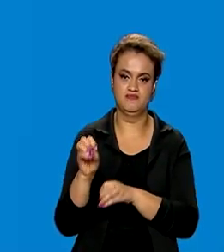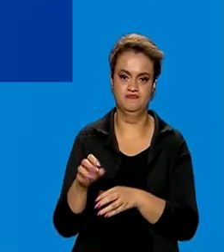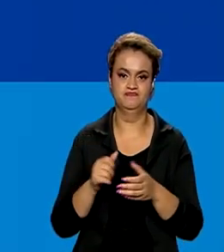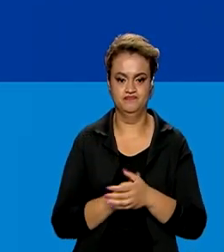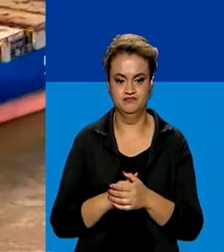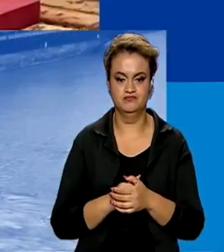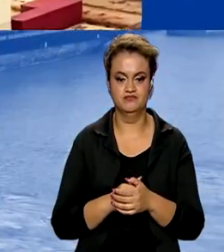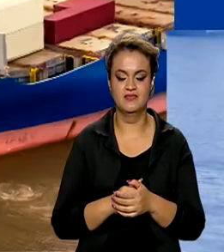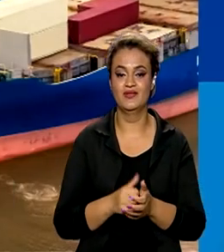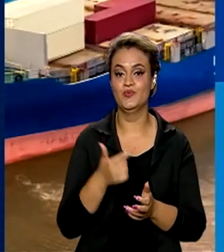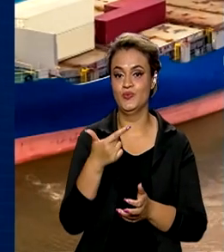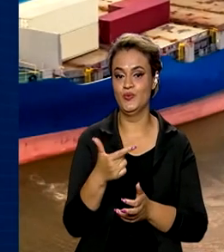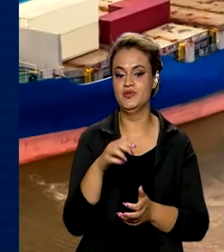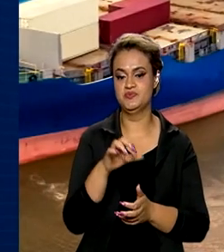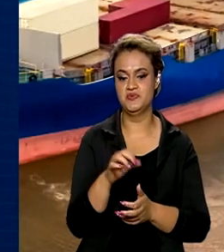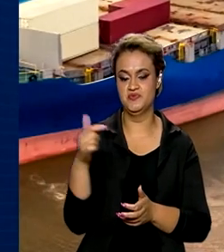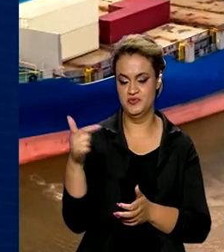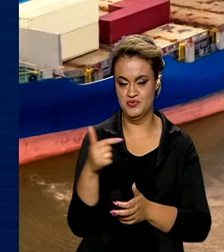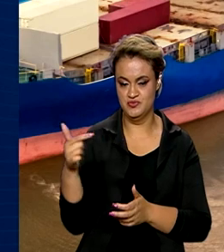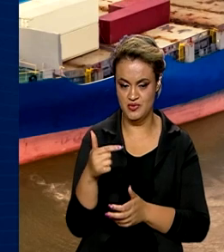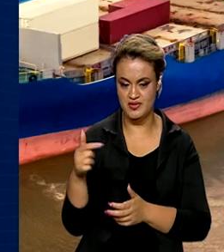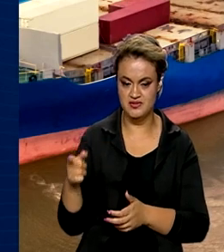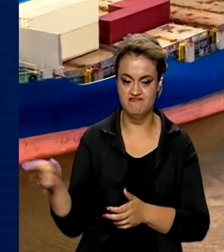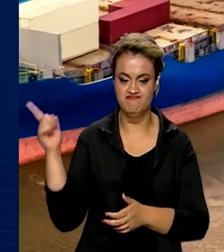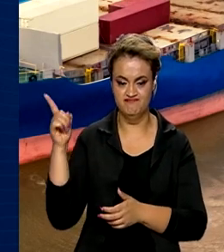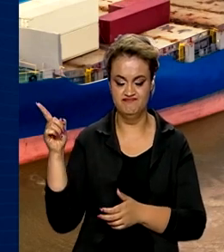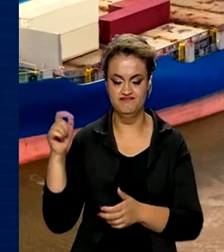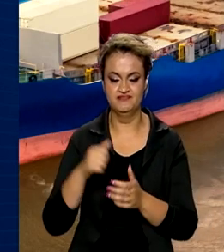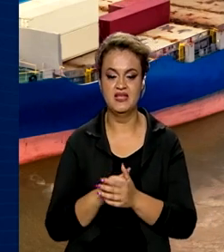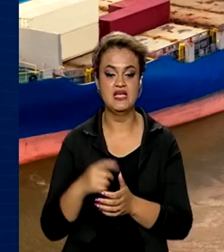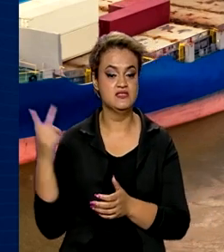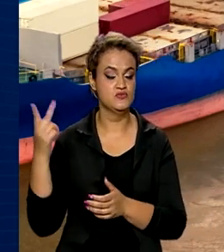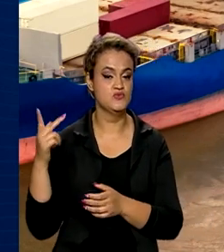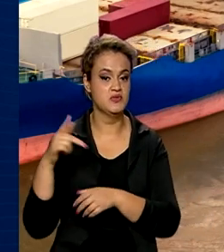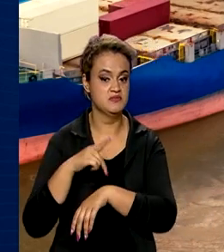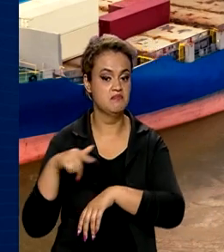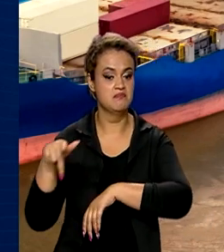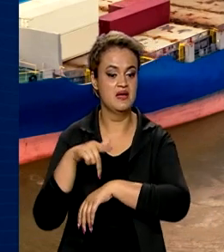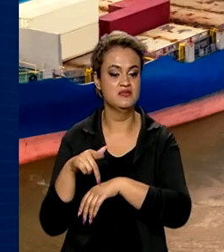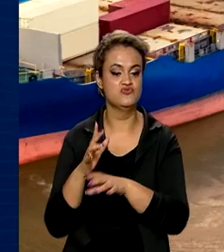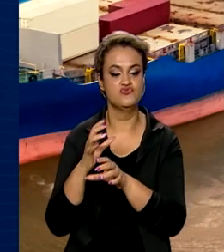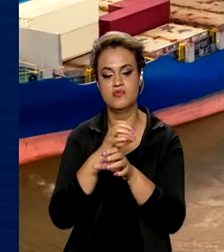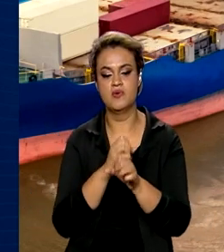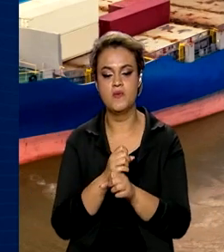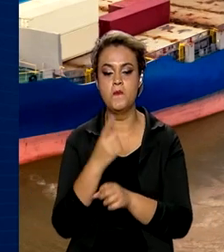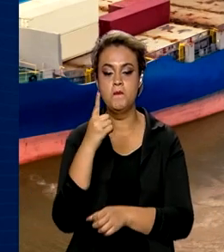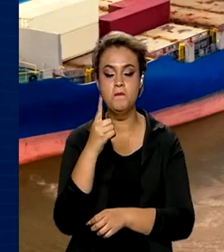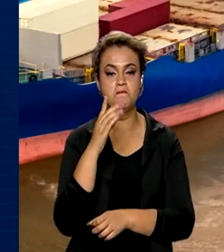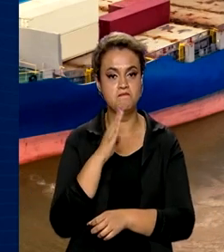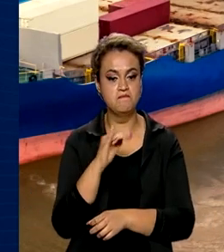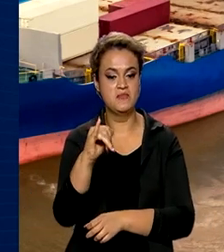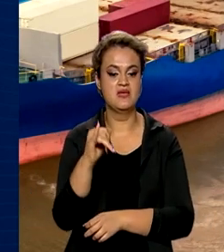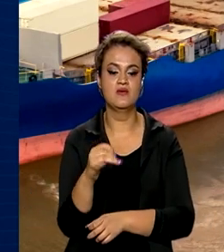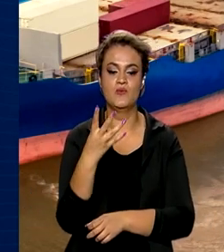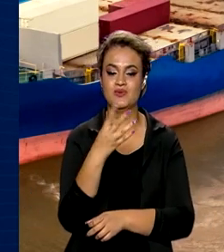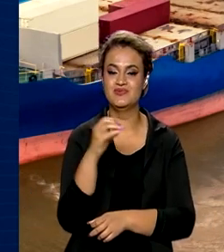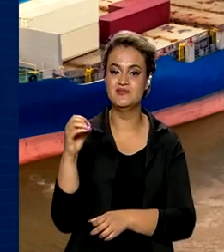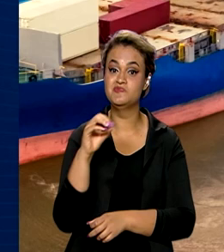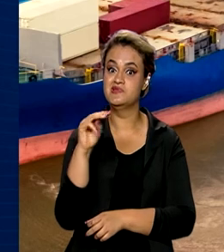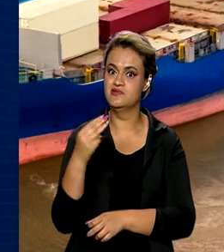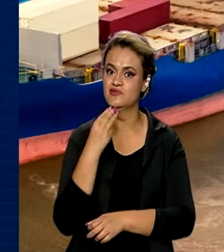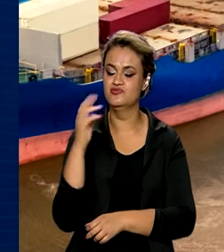Em 2022, a corrente de comércio entre Brasil e Angola totalizou 1 bilhão e 400